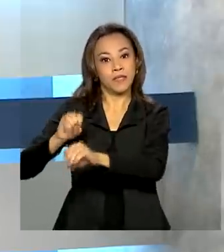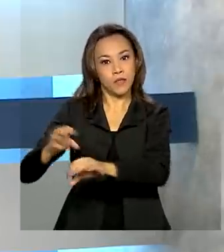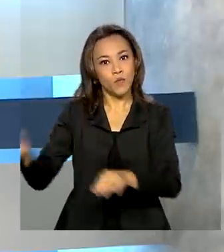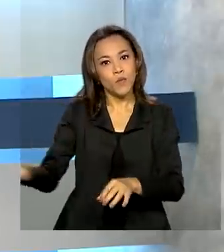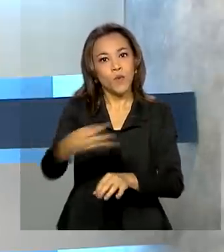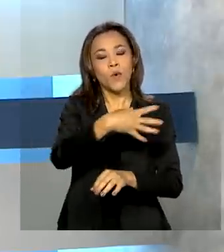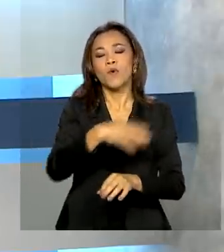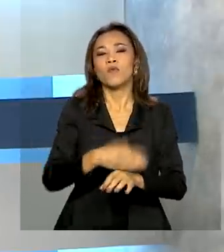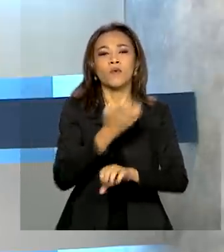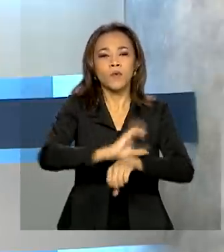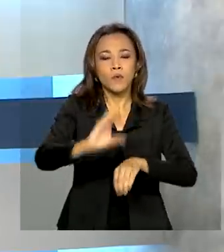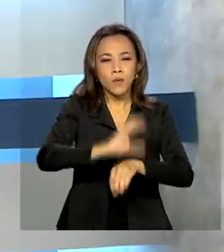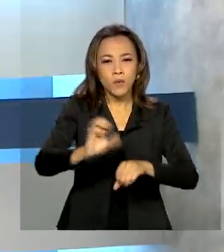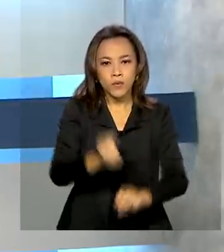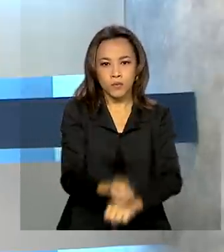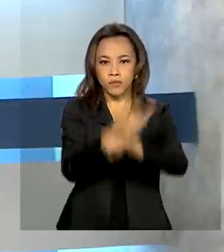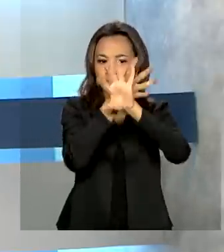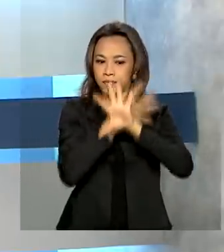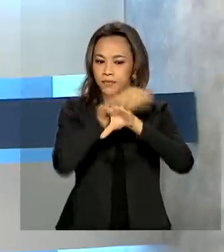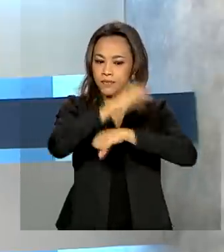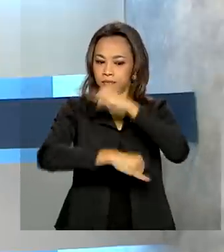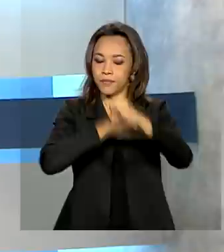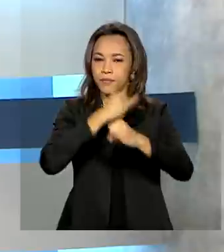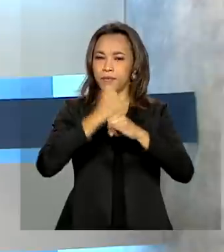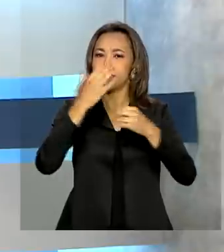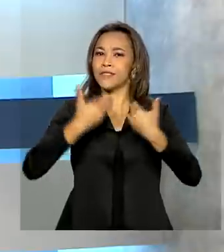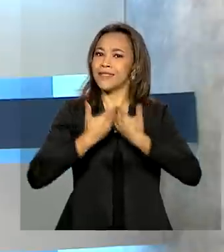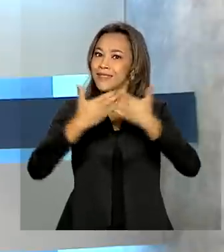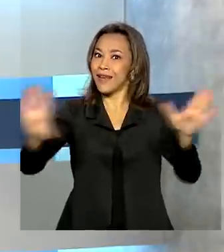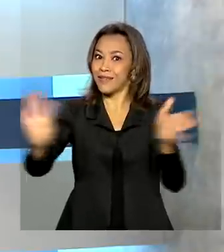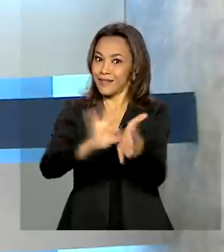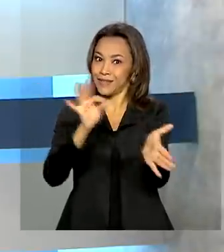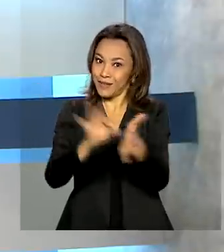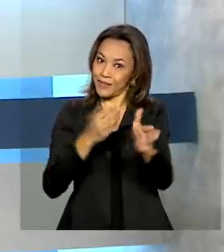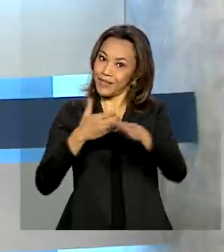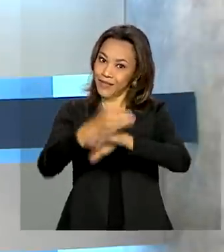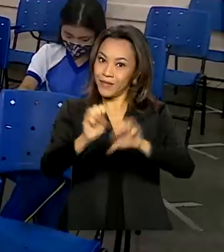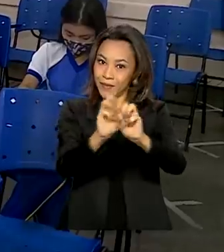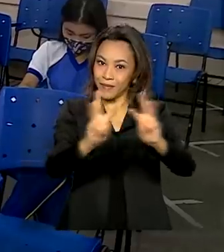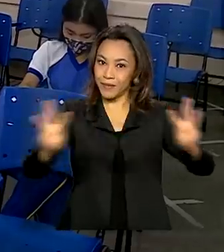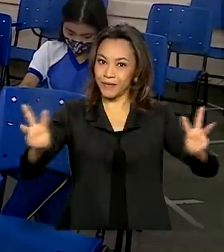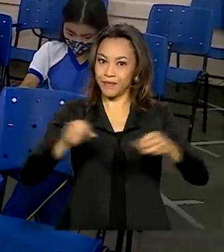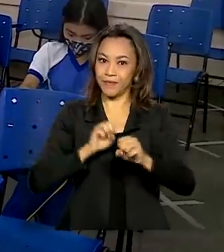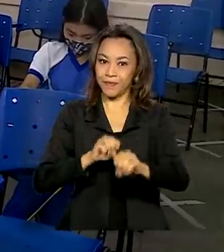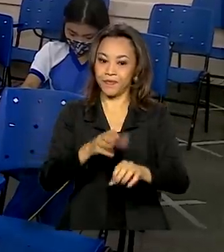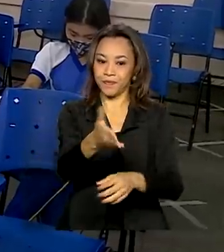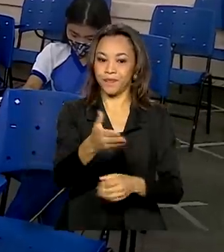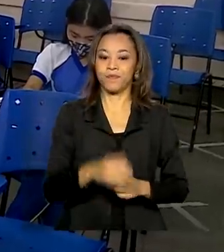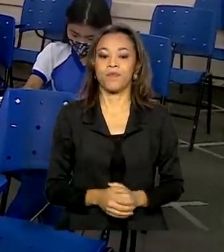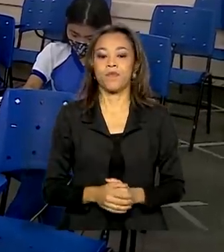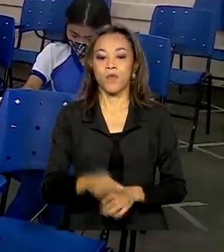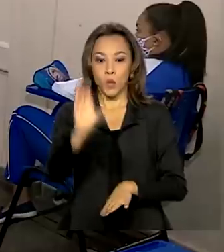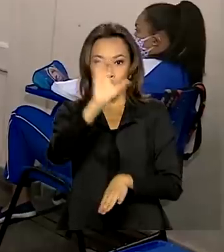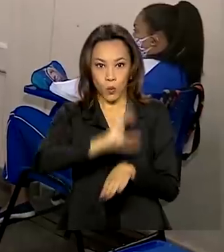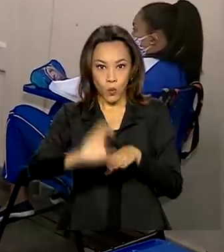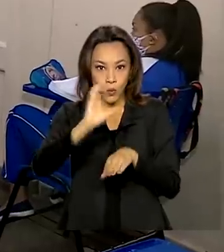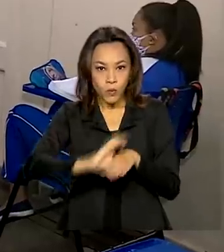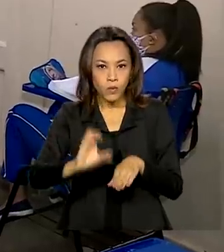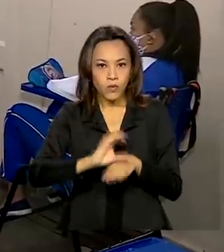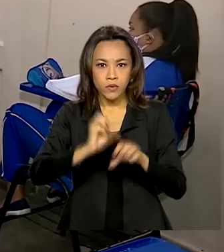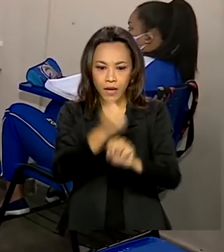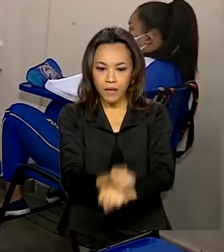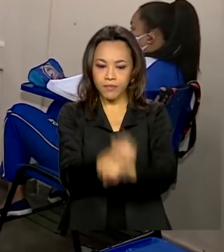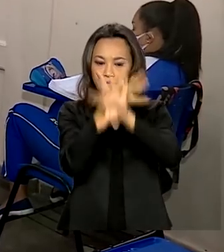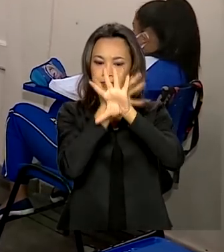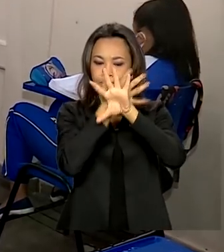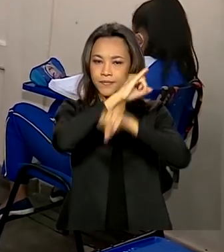online de capacitação. As inscrições estão abertas no site do Ministério. O curso Totalmente Online